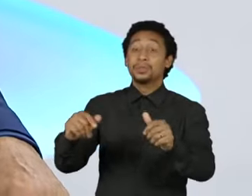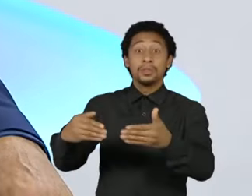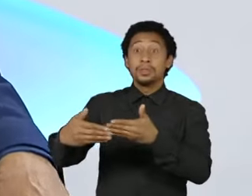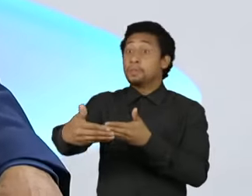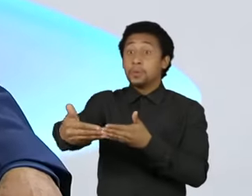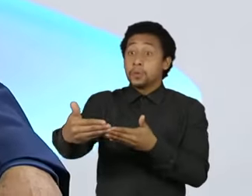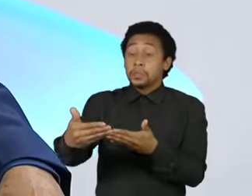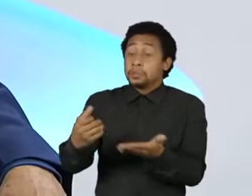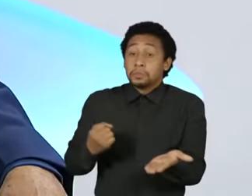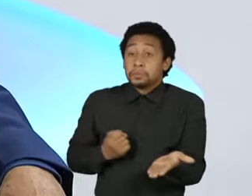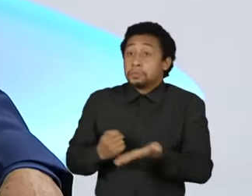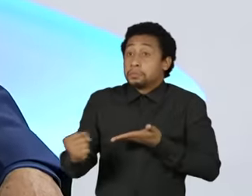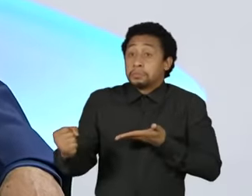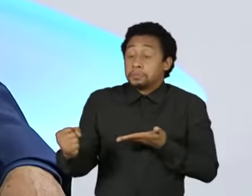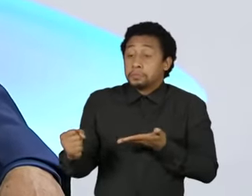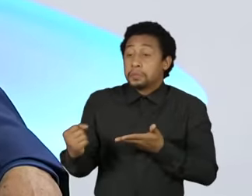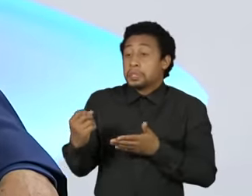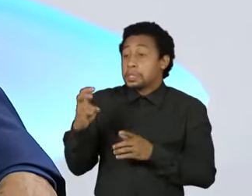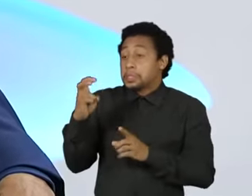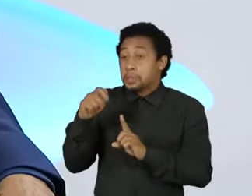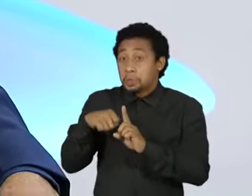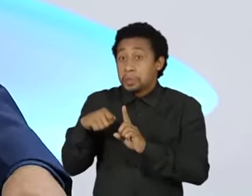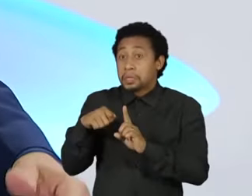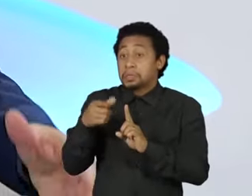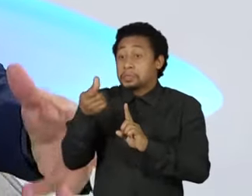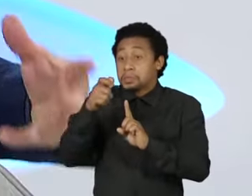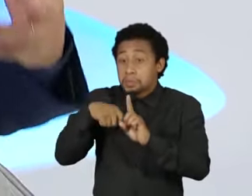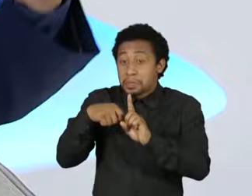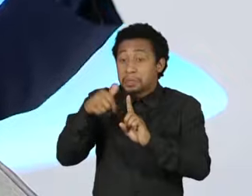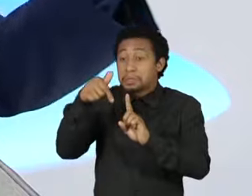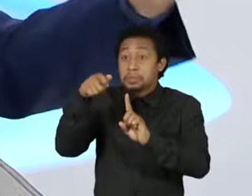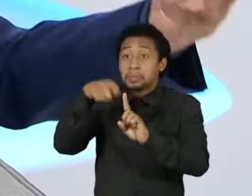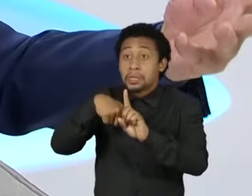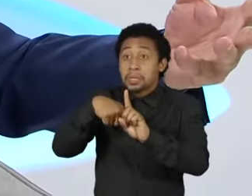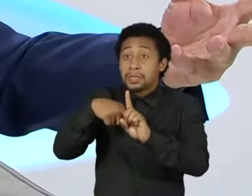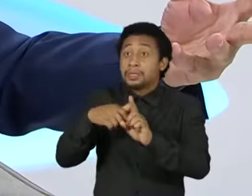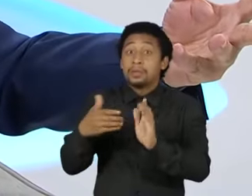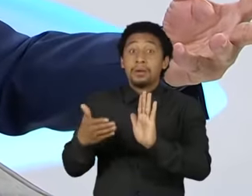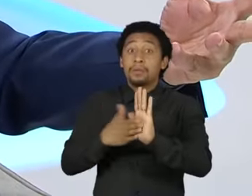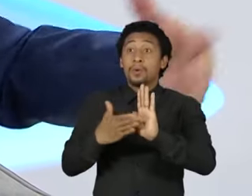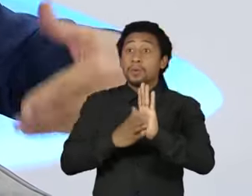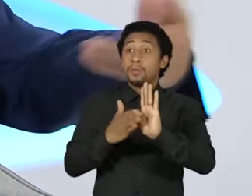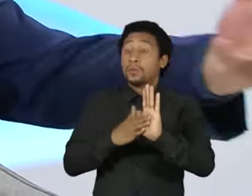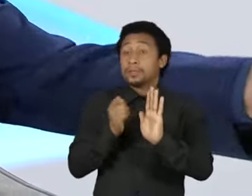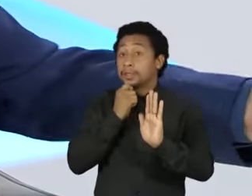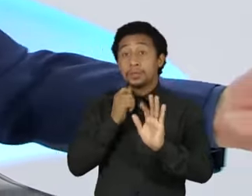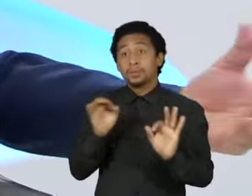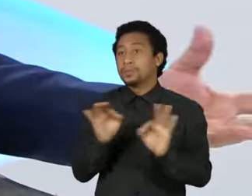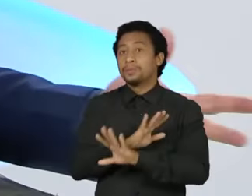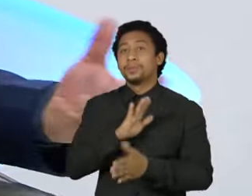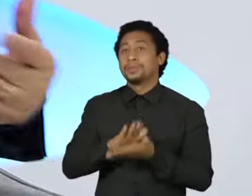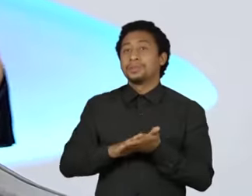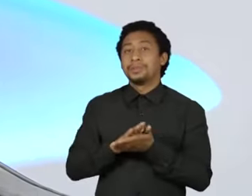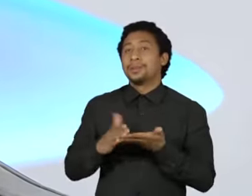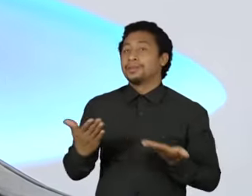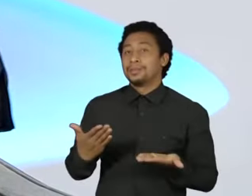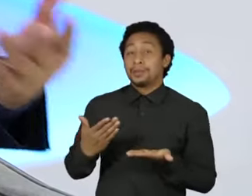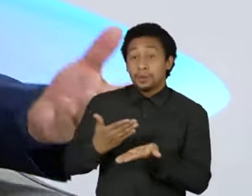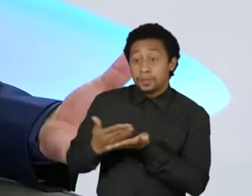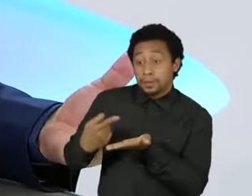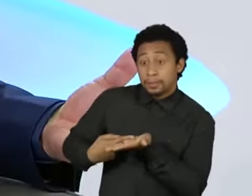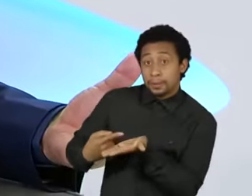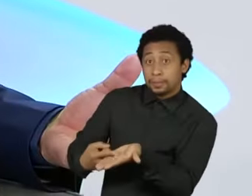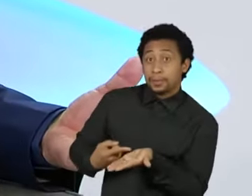Passam cinco meses, seis meses, sete meses, até elaborar uma proposta, até começar um processo de negociação,